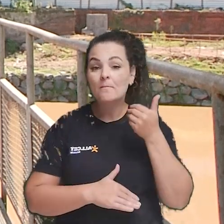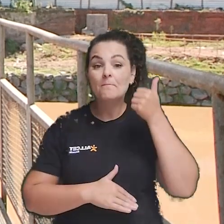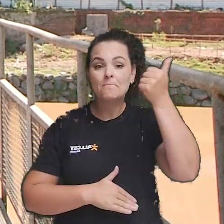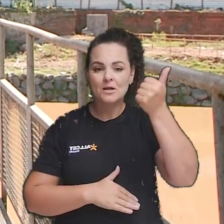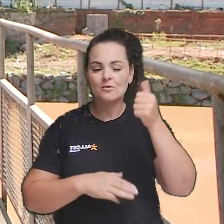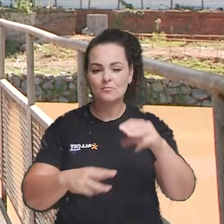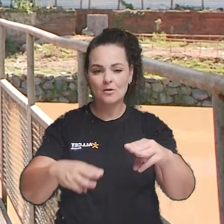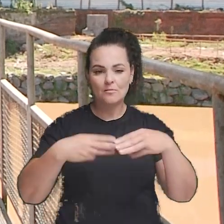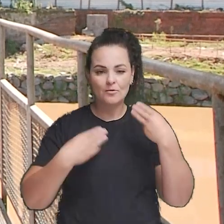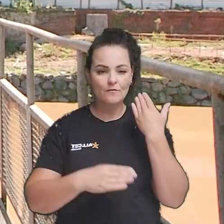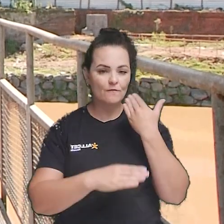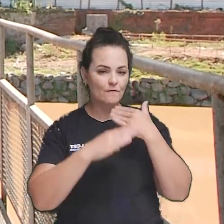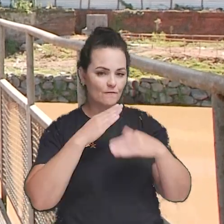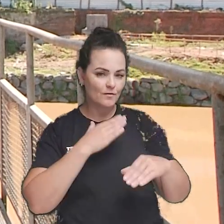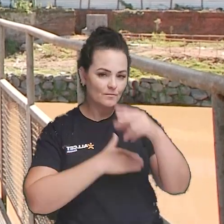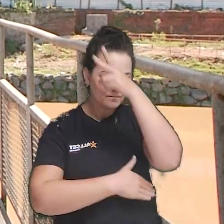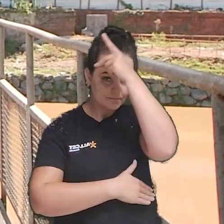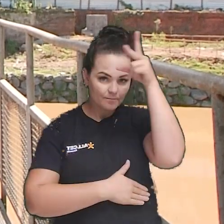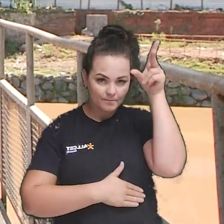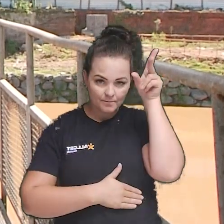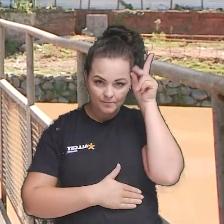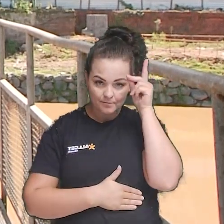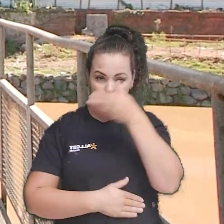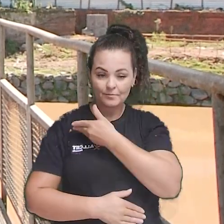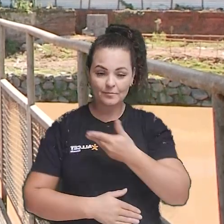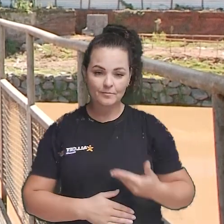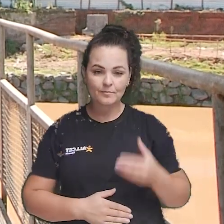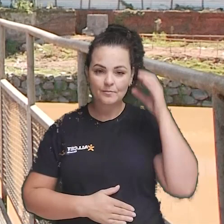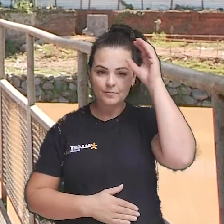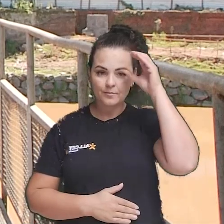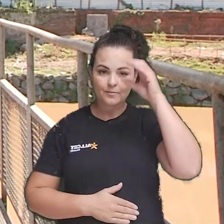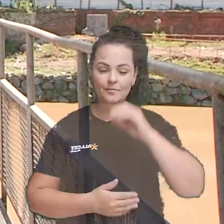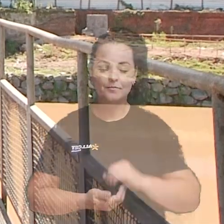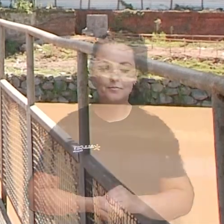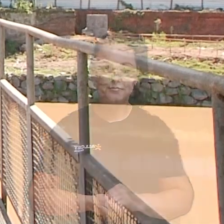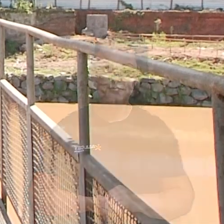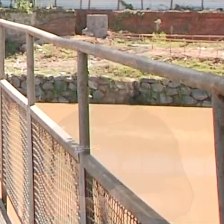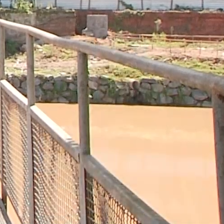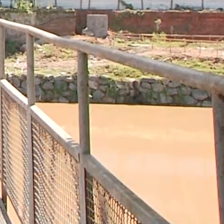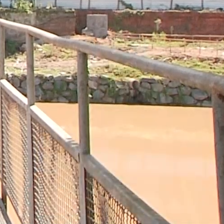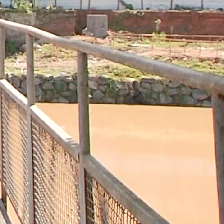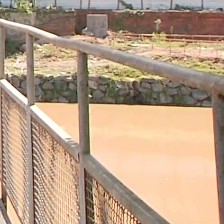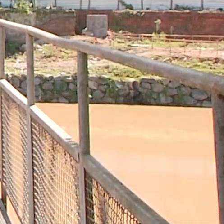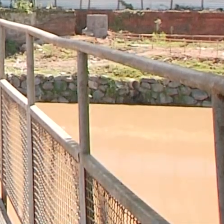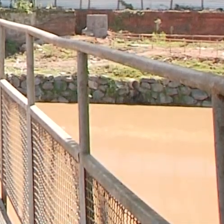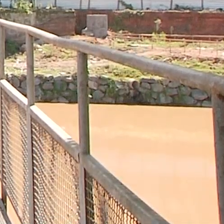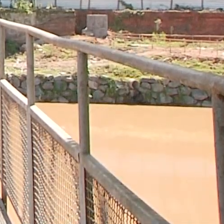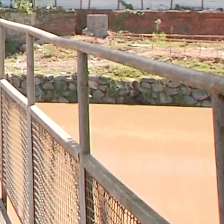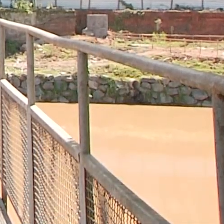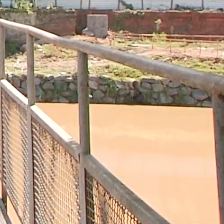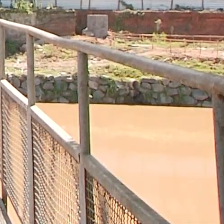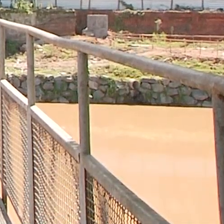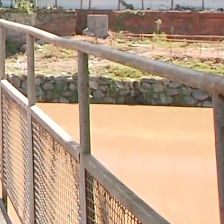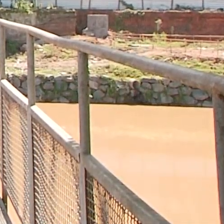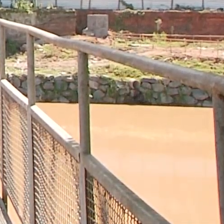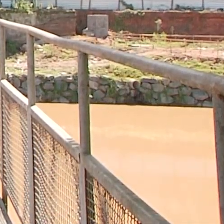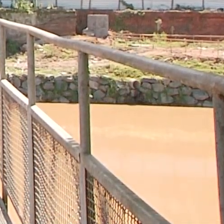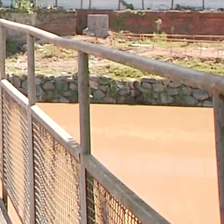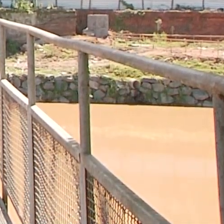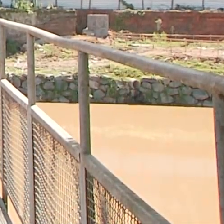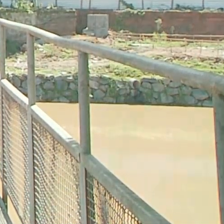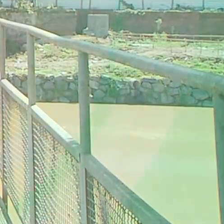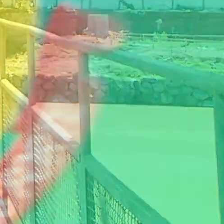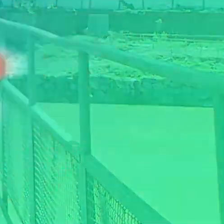garantir condições adequadas de segurança e acessibilidade no local. A moção foi enviada ao Executivo para a